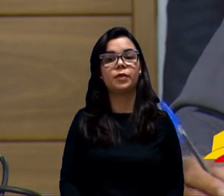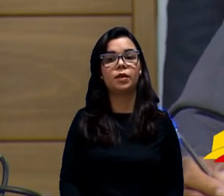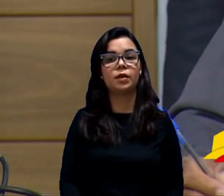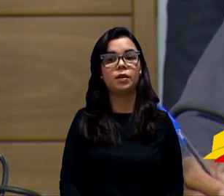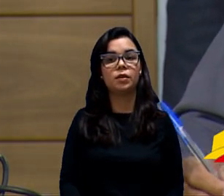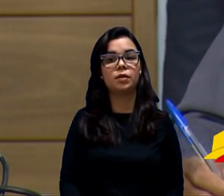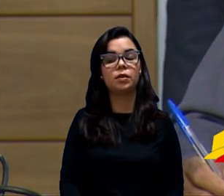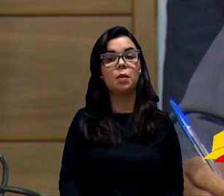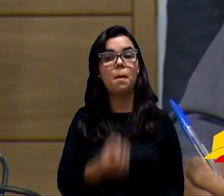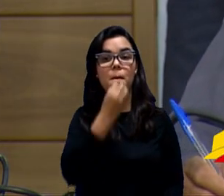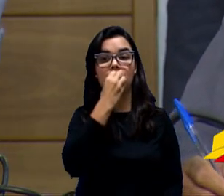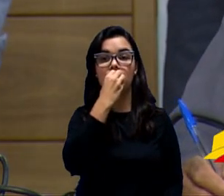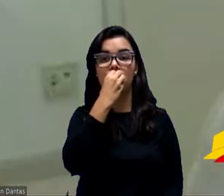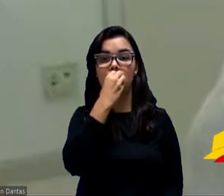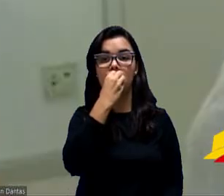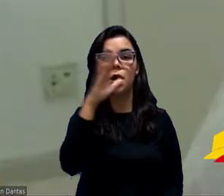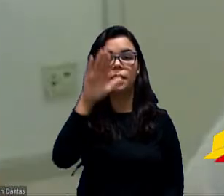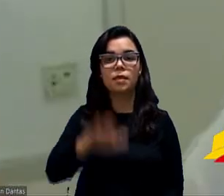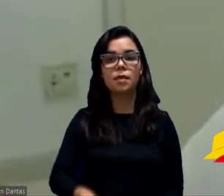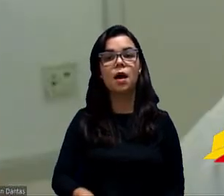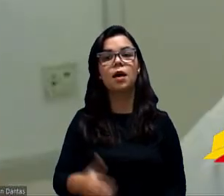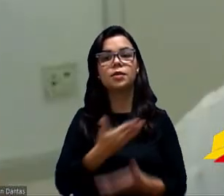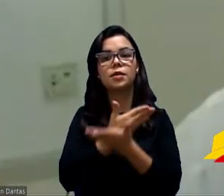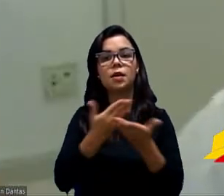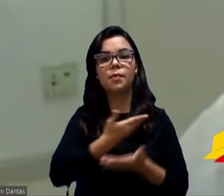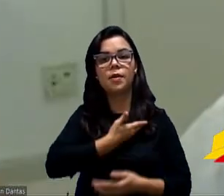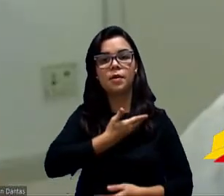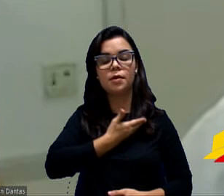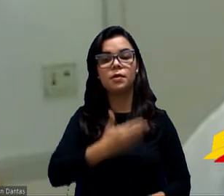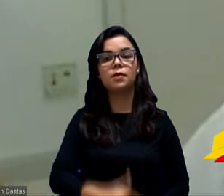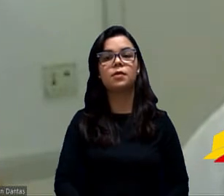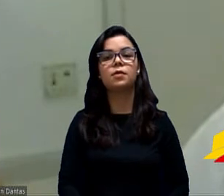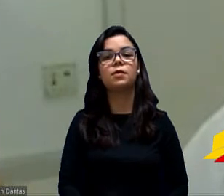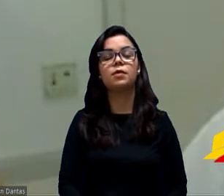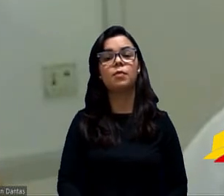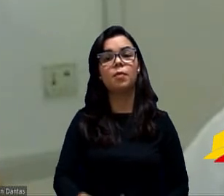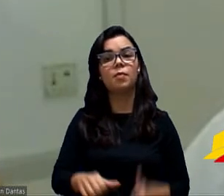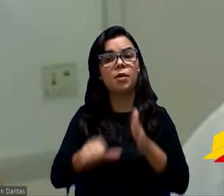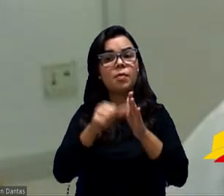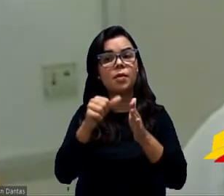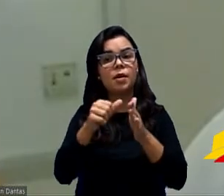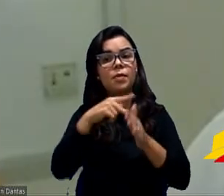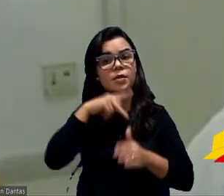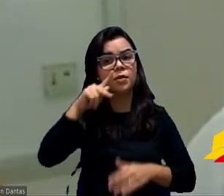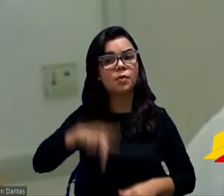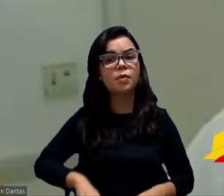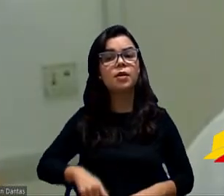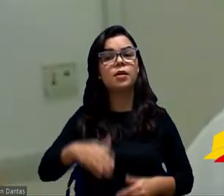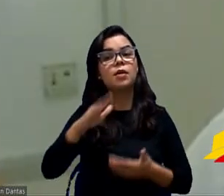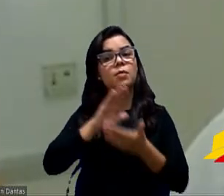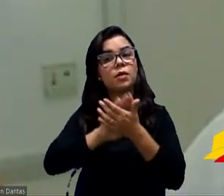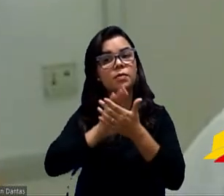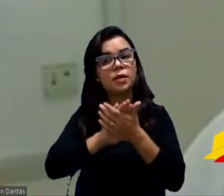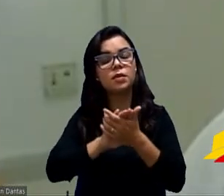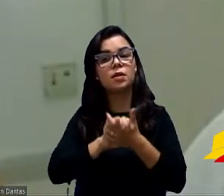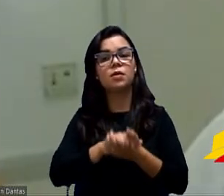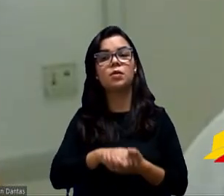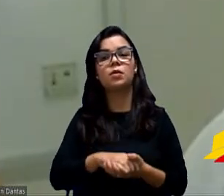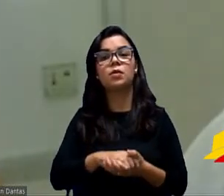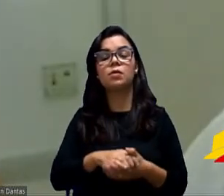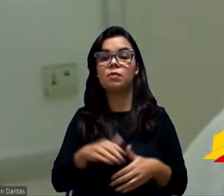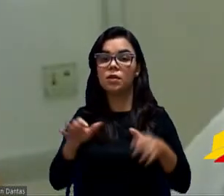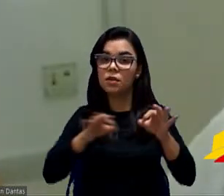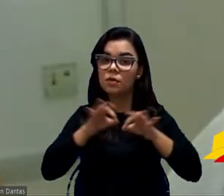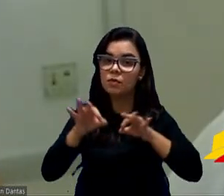Boa tarde, colegas. Primeiramente, senhor presidente, parabenizar por esse